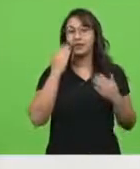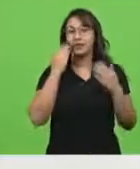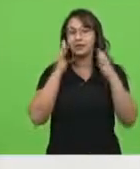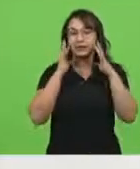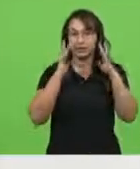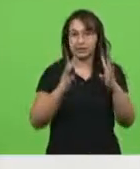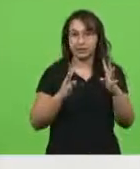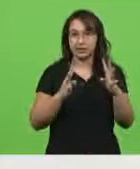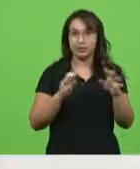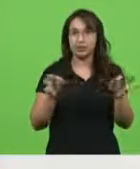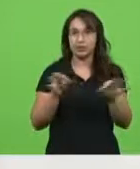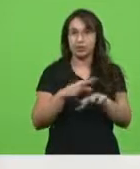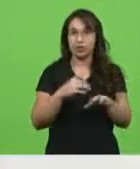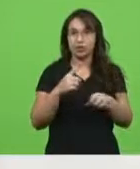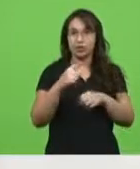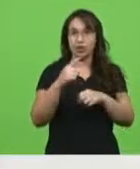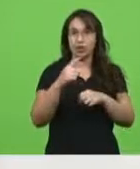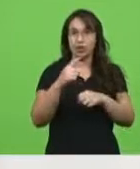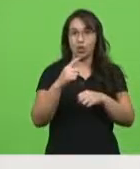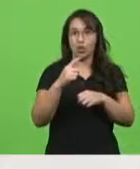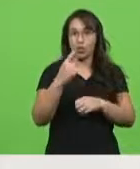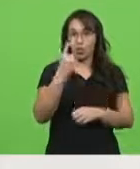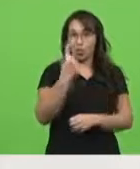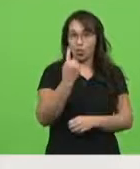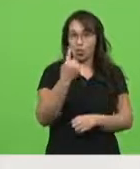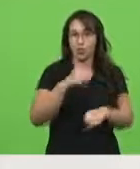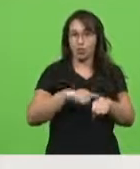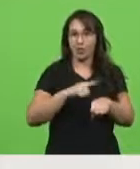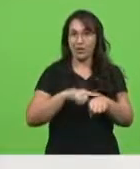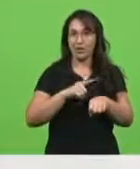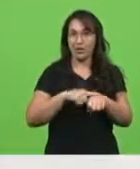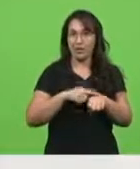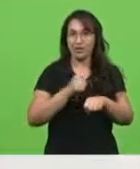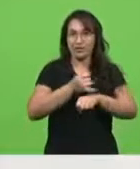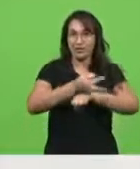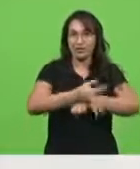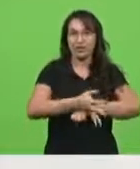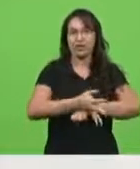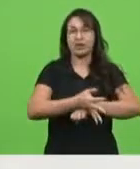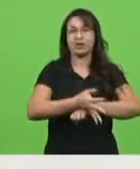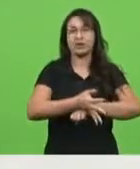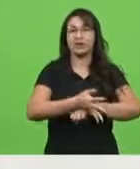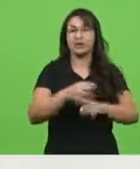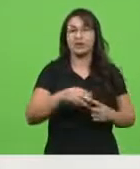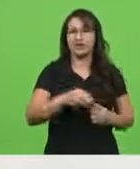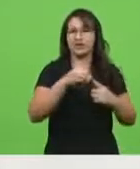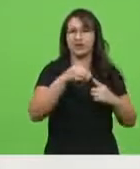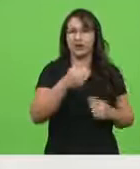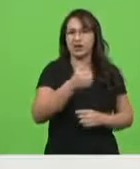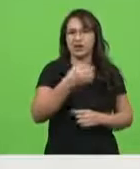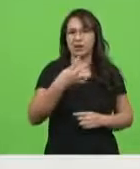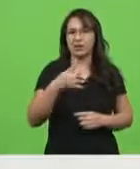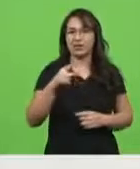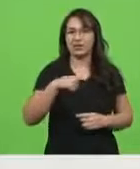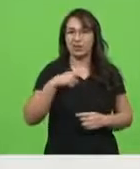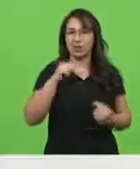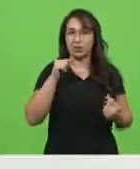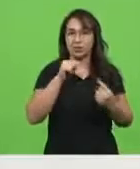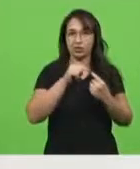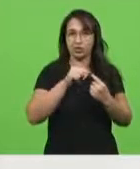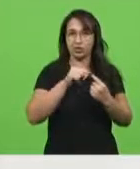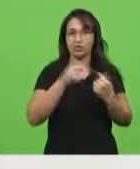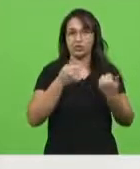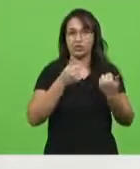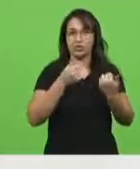1h31 da madrugada de março de 2020. Quanto à votação do destaque 14, que tinha como objetivo a rejeição do artigo